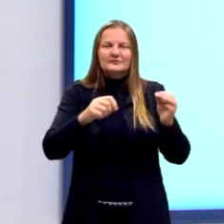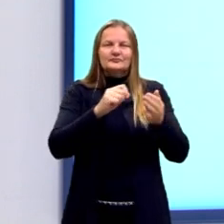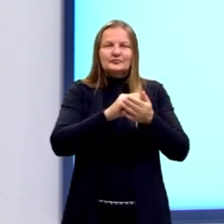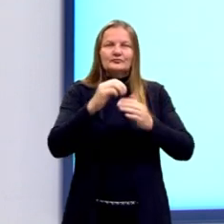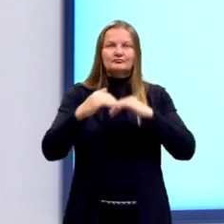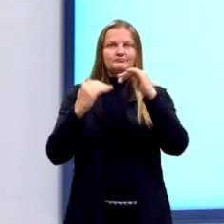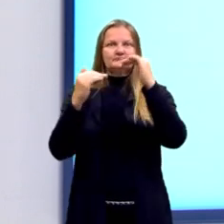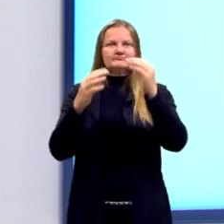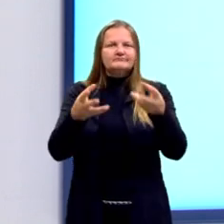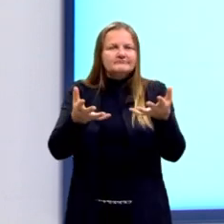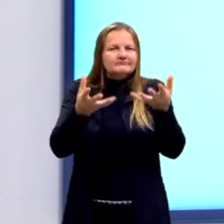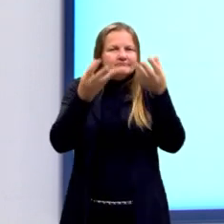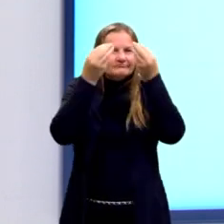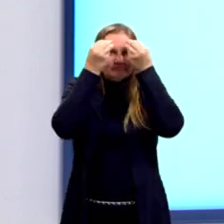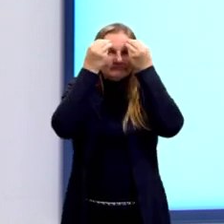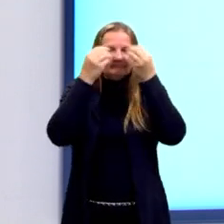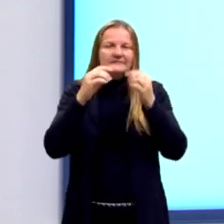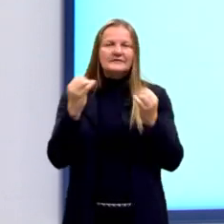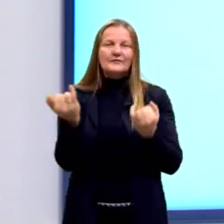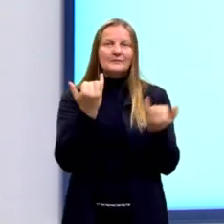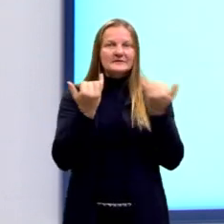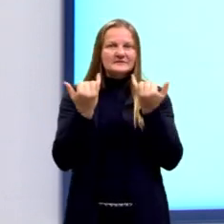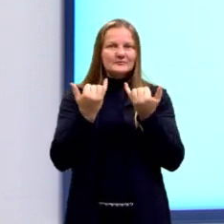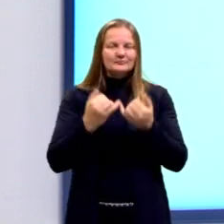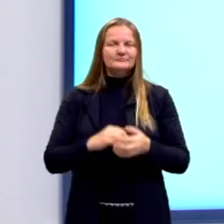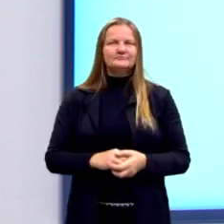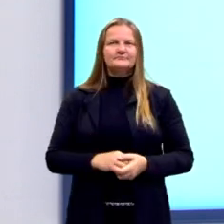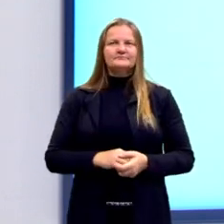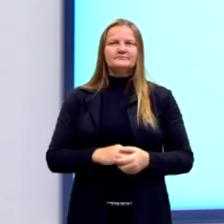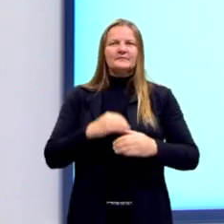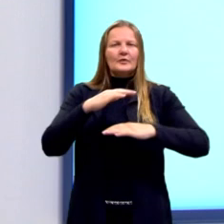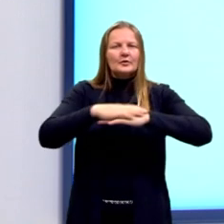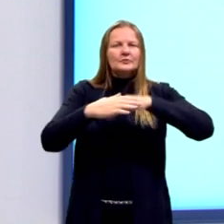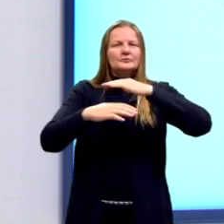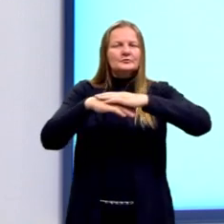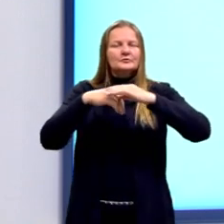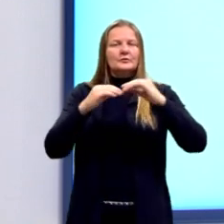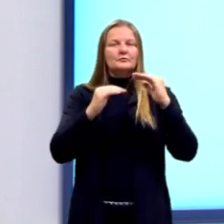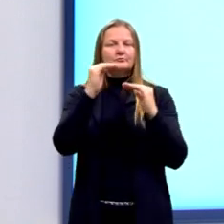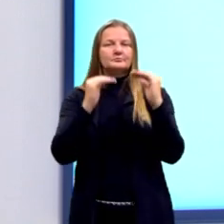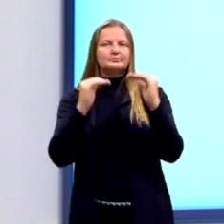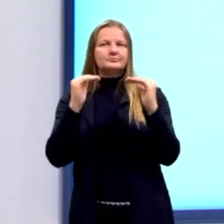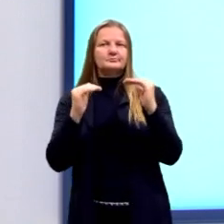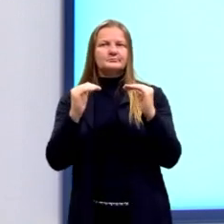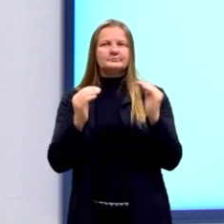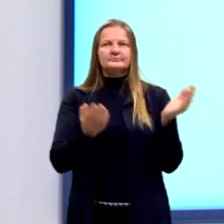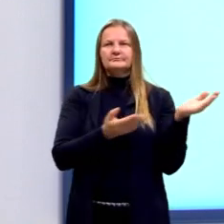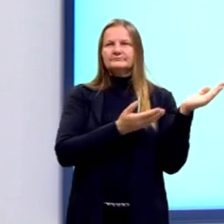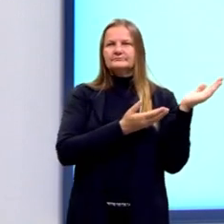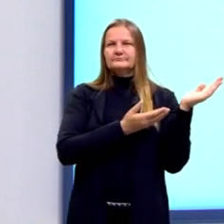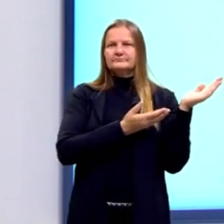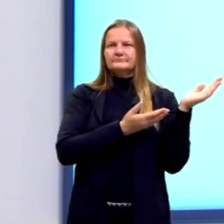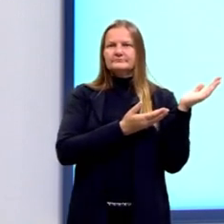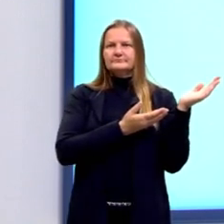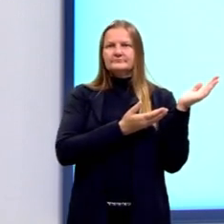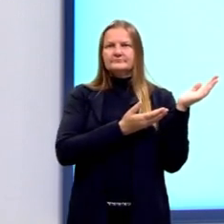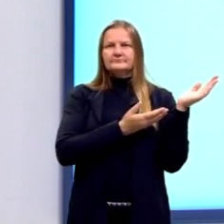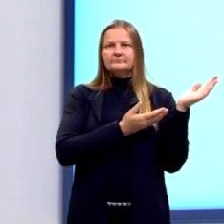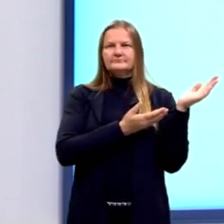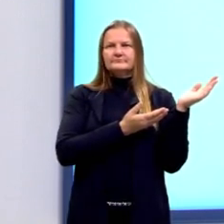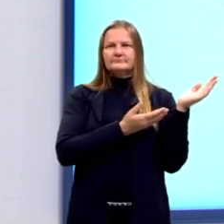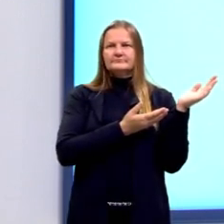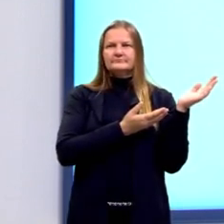desenvolvimento. Aqui eu montei uma proporção, tá? Essa proporção, ela foi